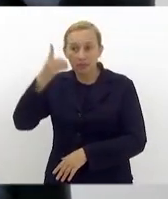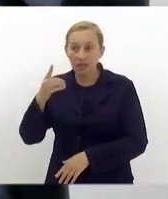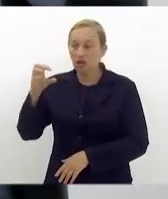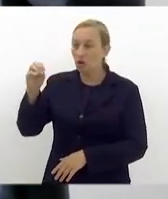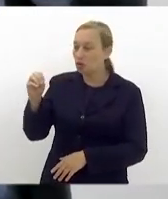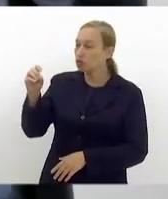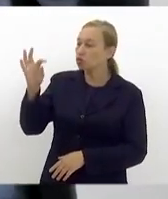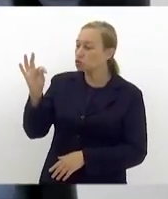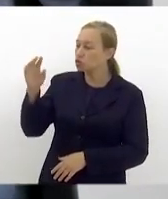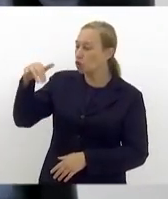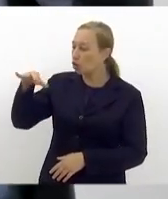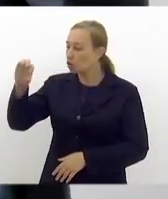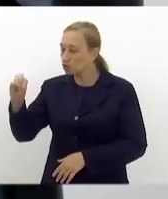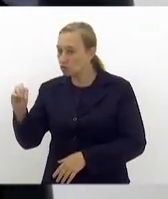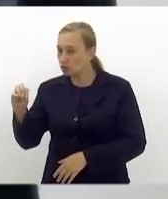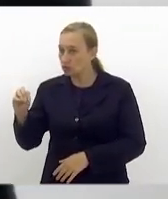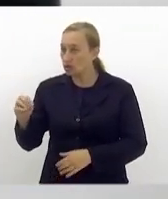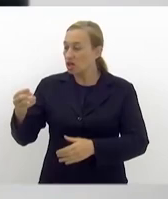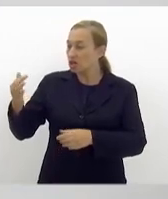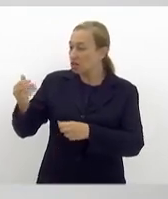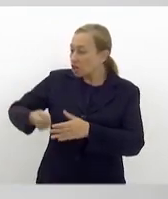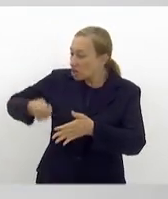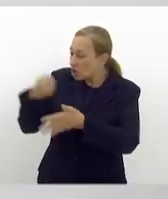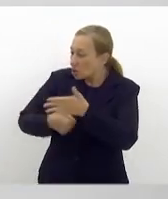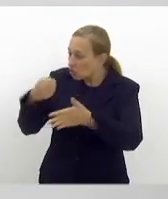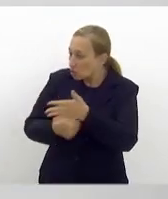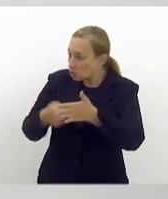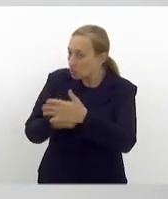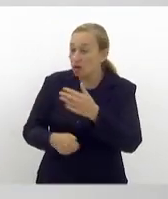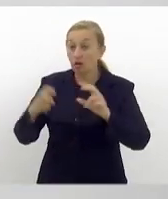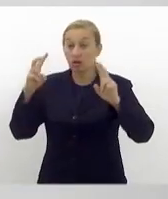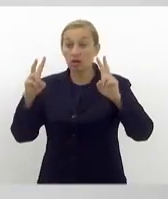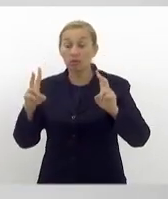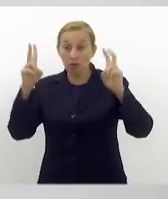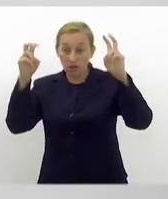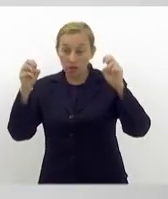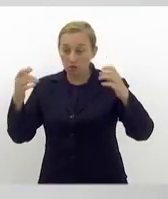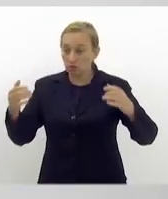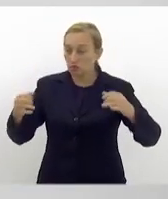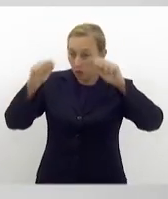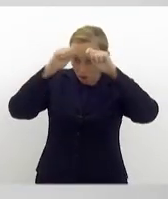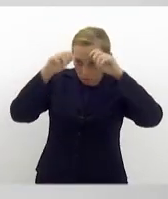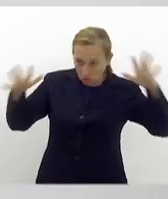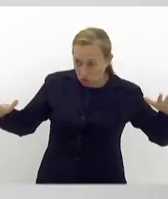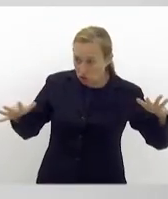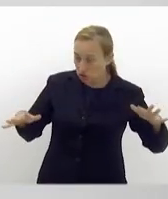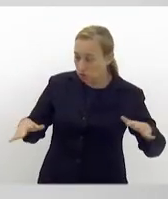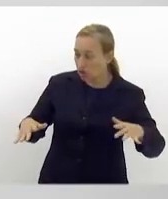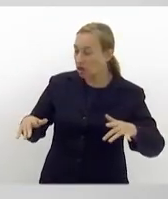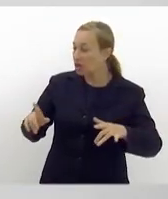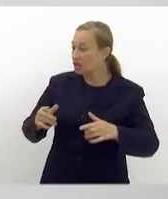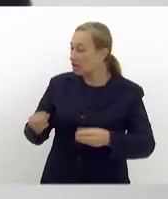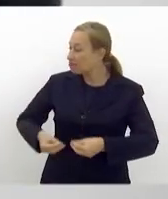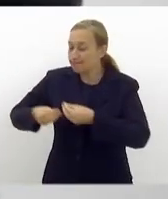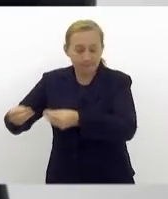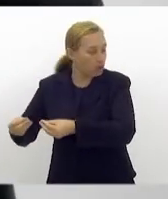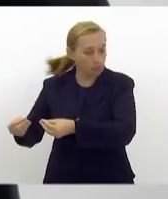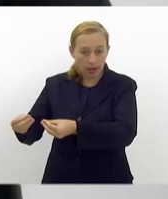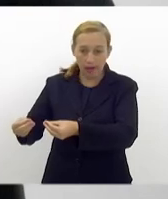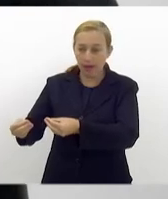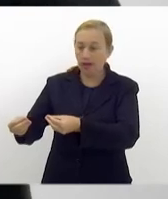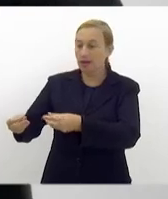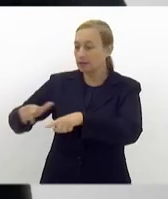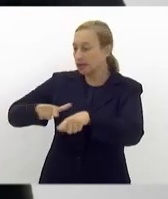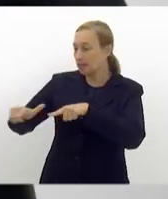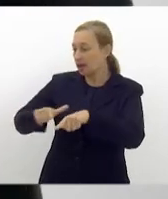autista pedir emprego e ele não o empregar porque é autista. Não adianta você ter um comércio e falar que gosta da causa e no seu